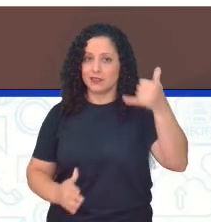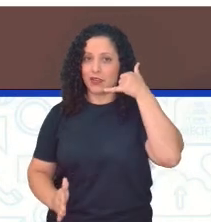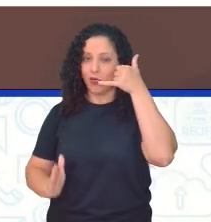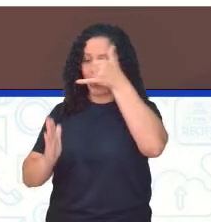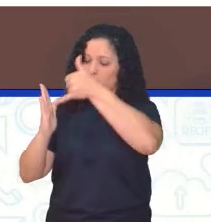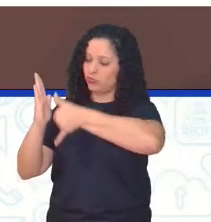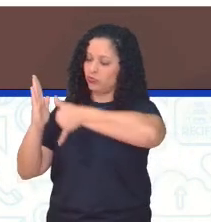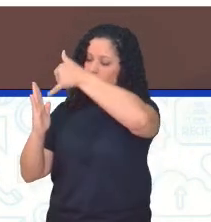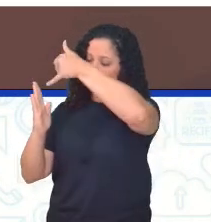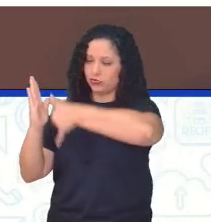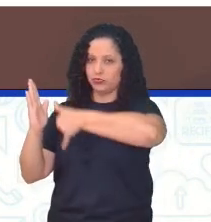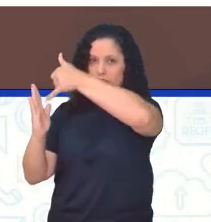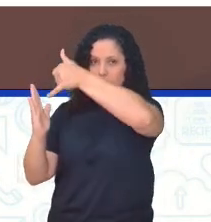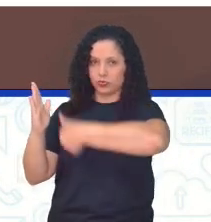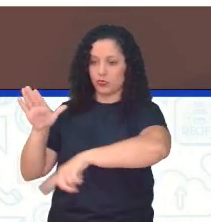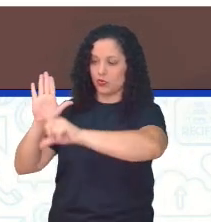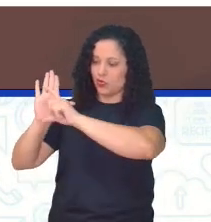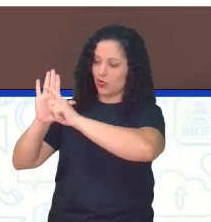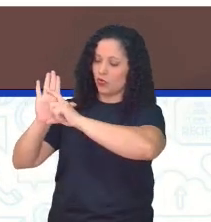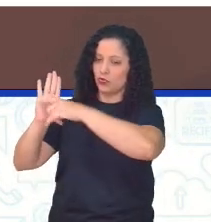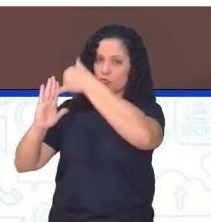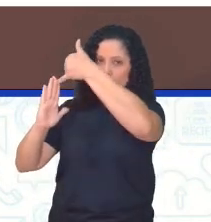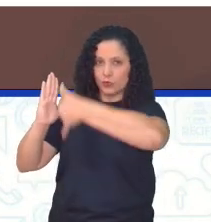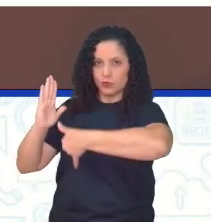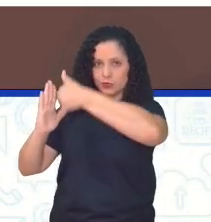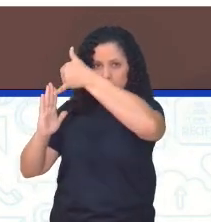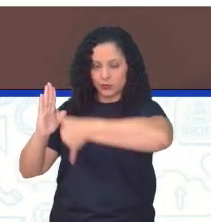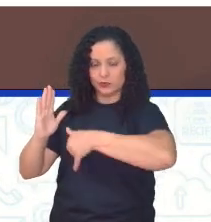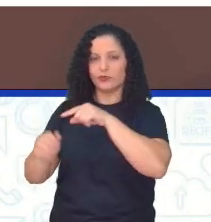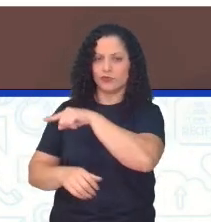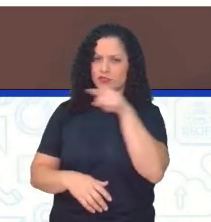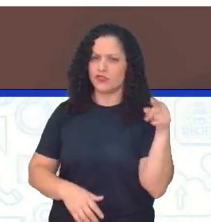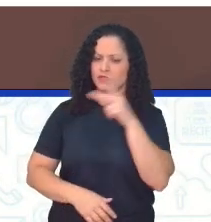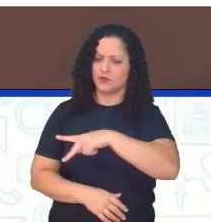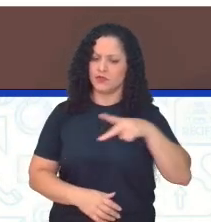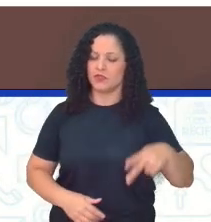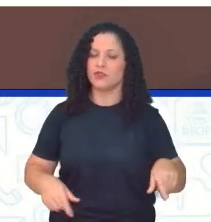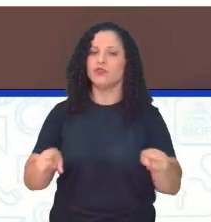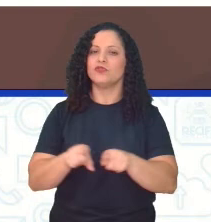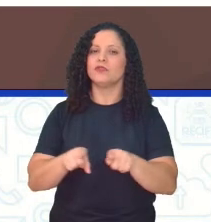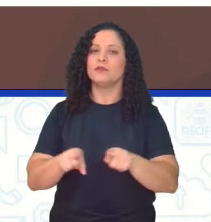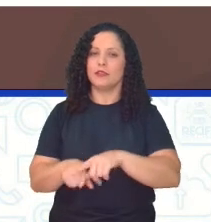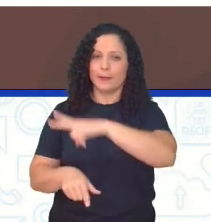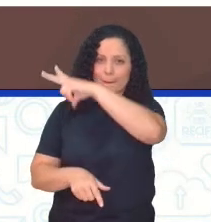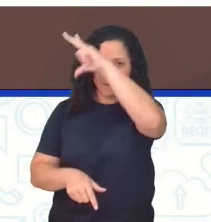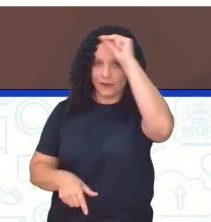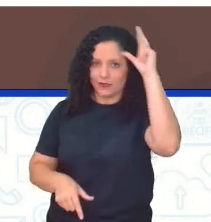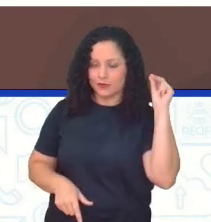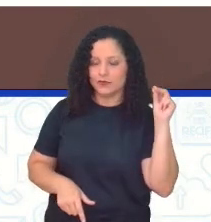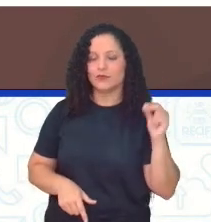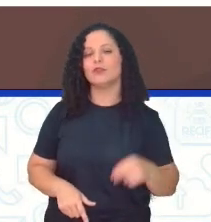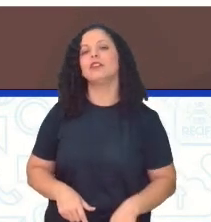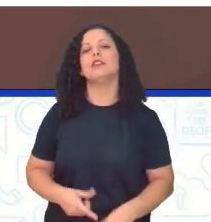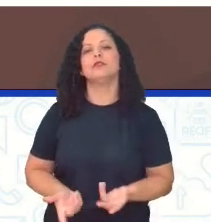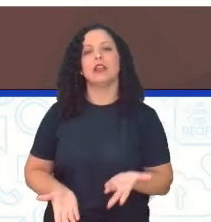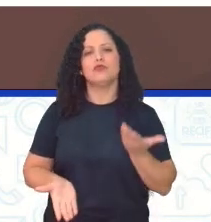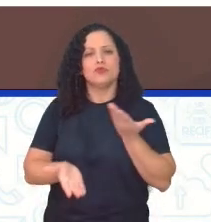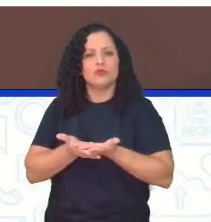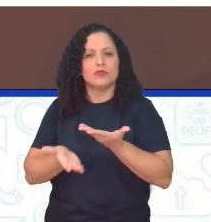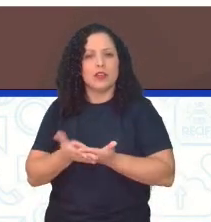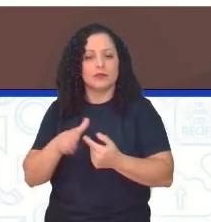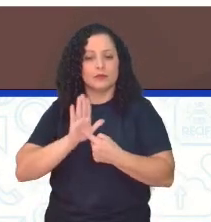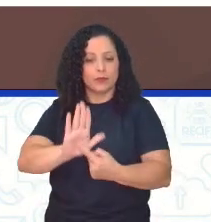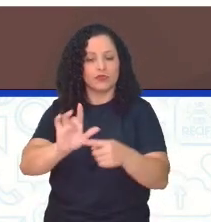o leitor de QR Code, né? Os professores e professoras da rede também, né? Podem trazer para a sala de aula essa